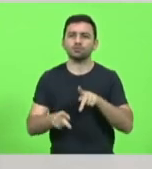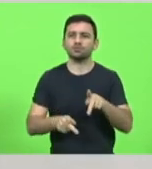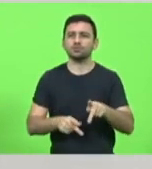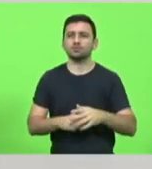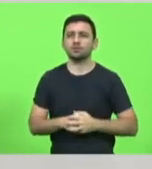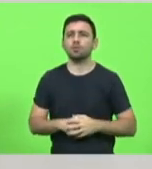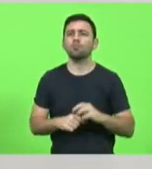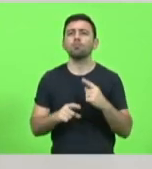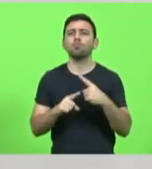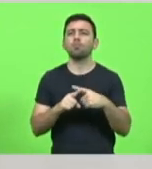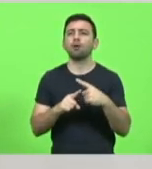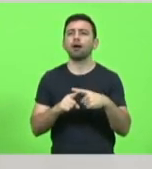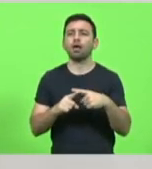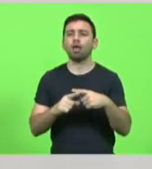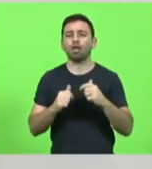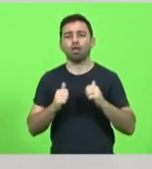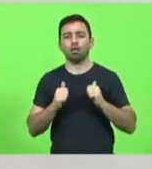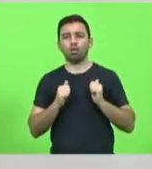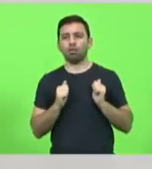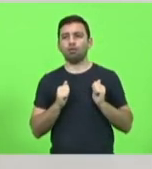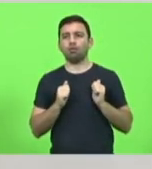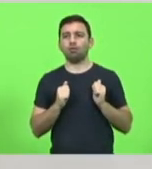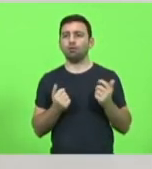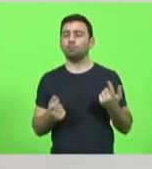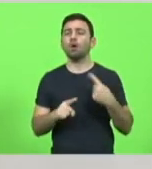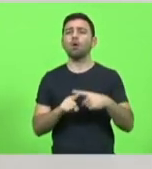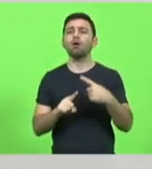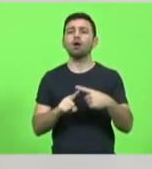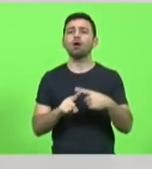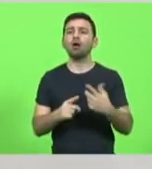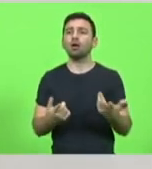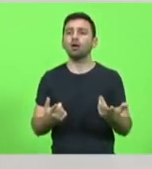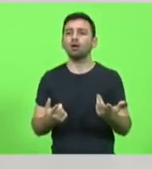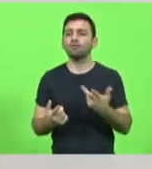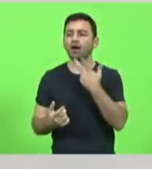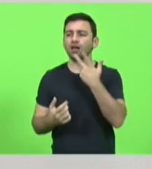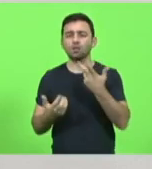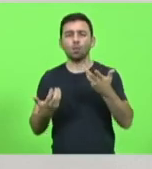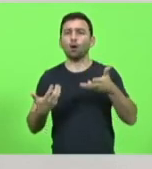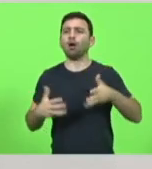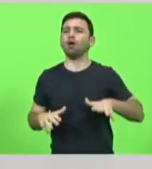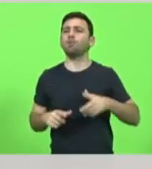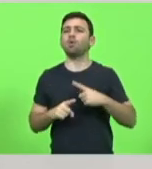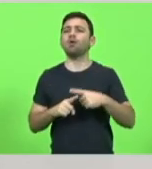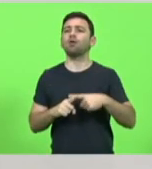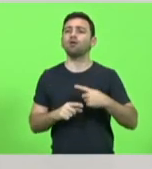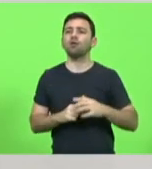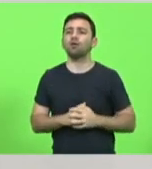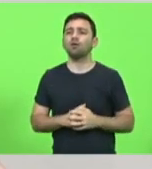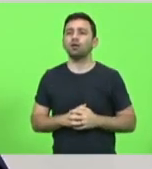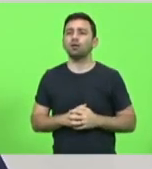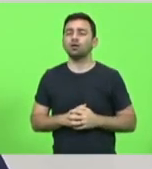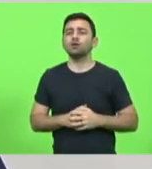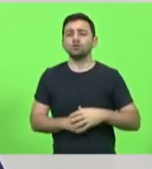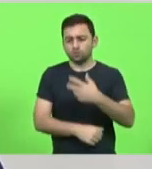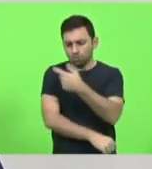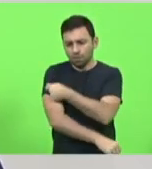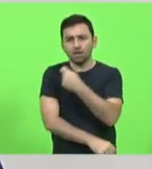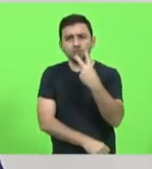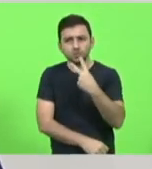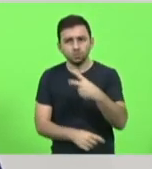Por que não? Por que não? Esta é a pergunta. Por que não ir tomar a segunda dose?